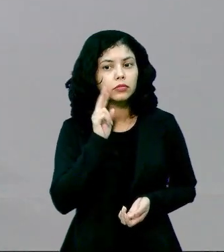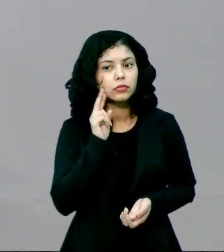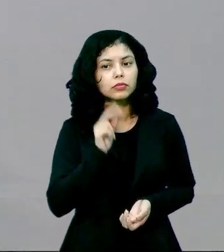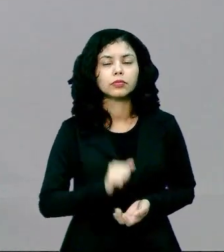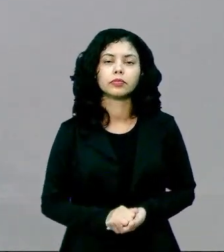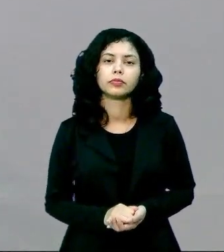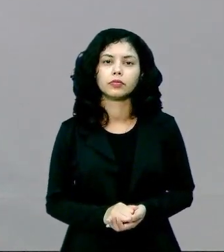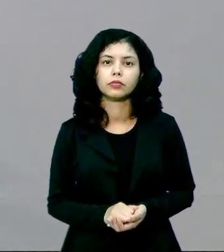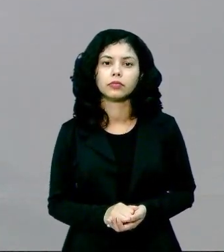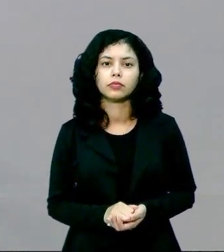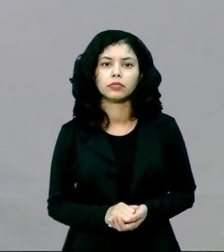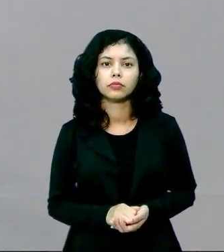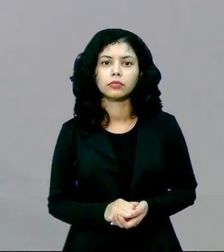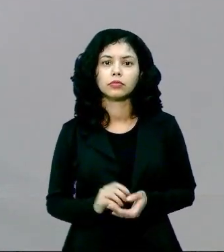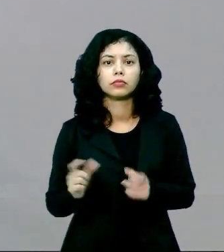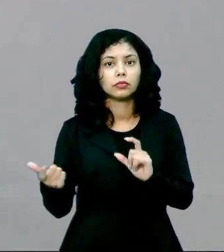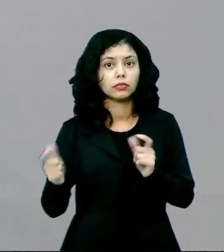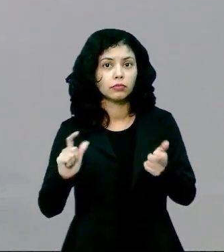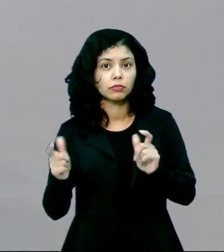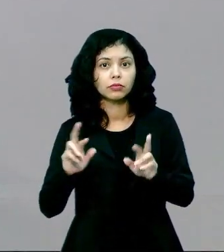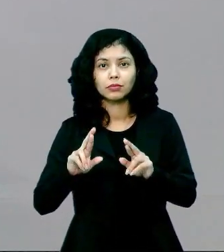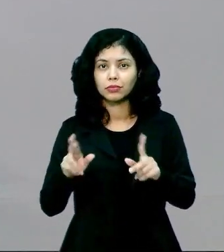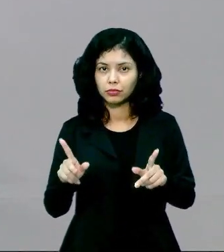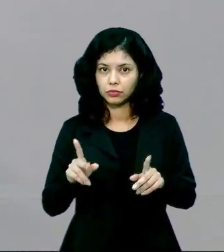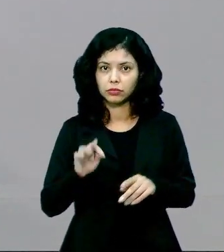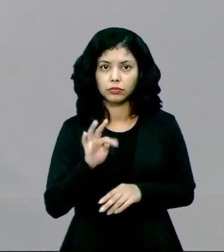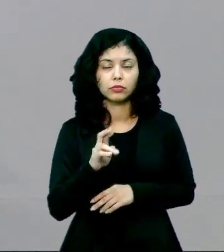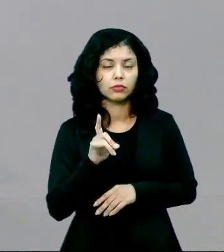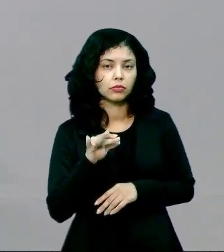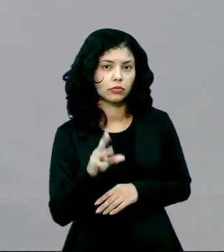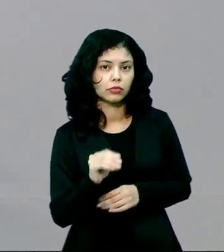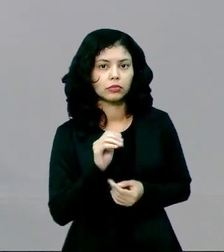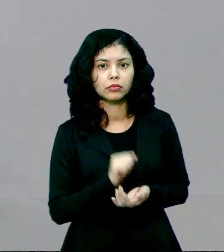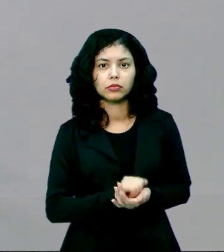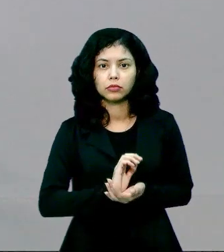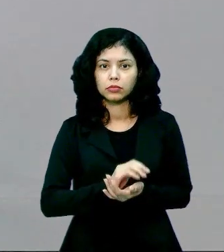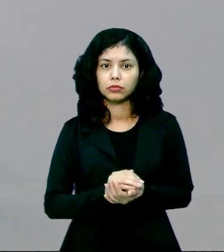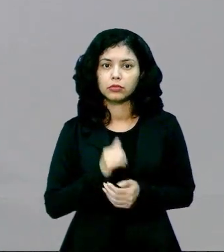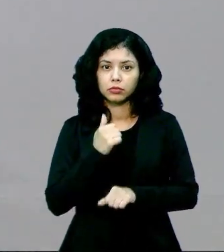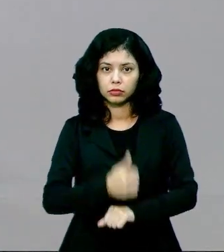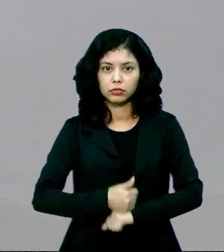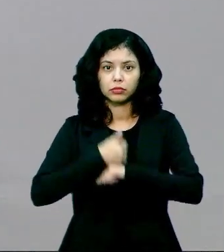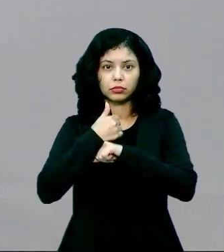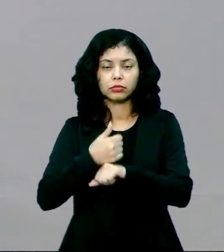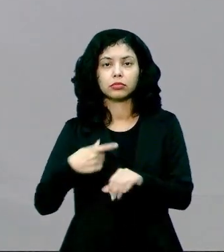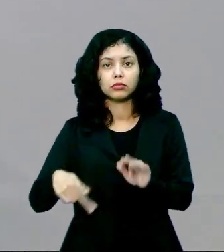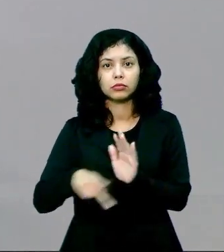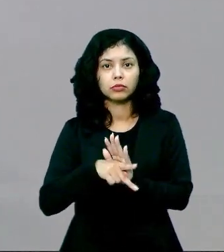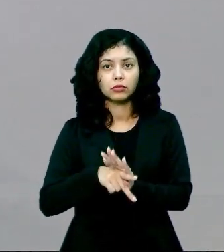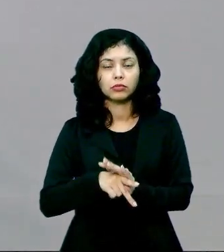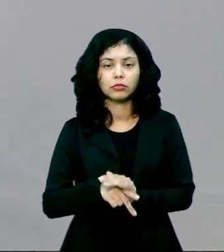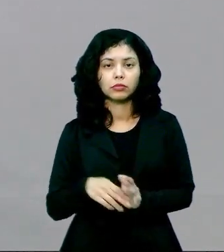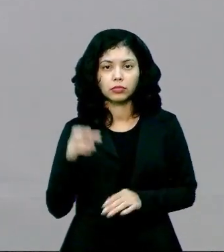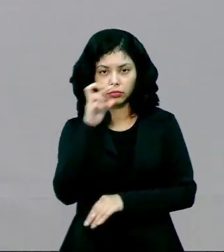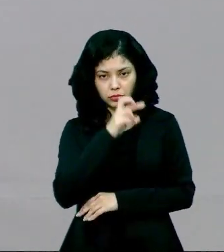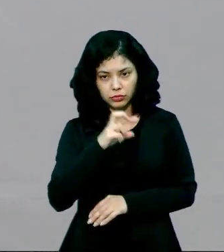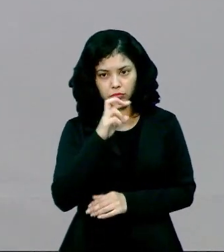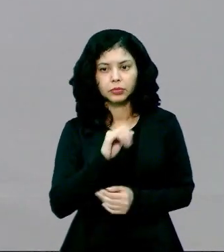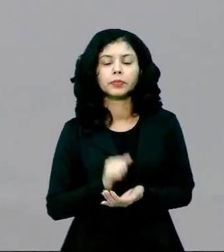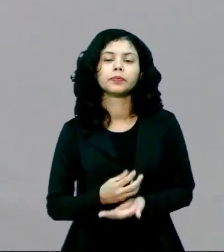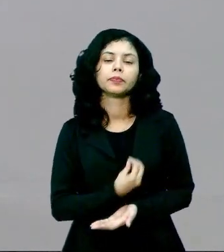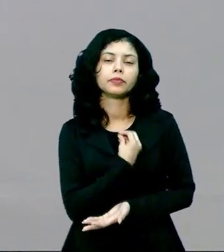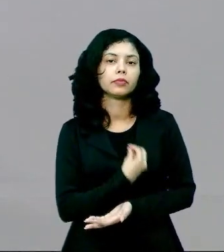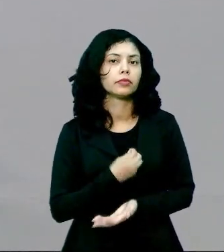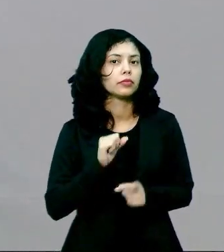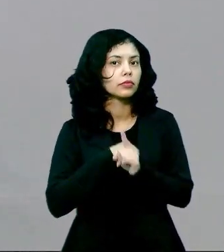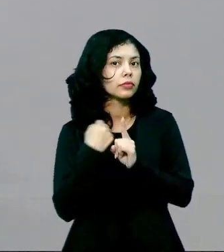rosa. E isso são estereótipos que, qualitativamente, quando analisados para a vida